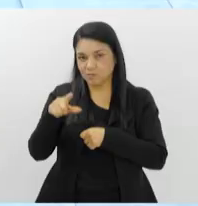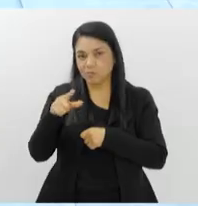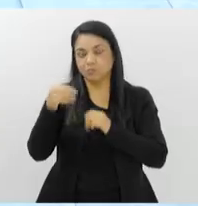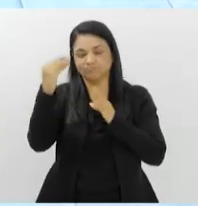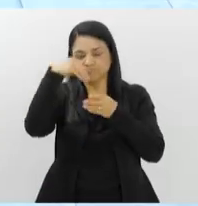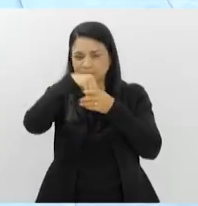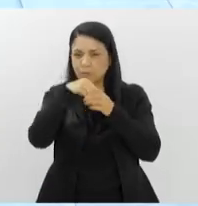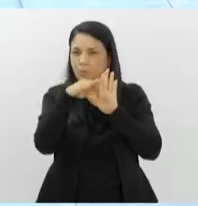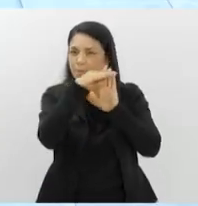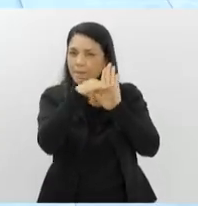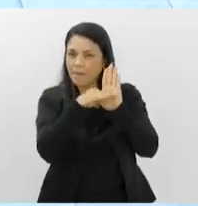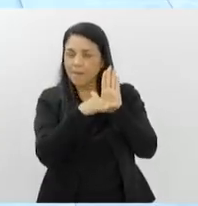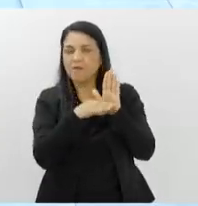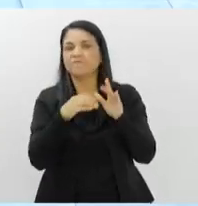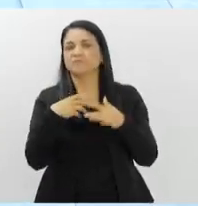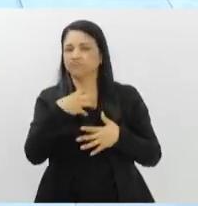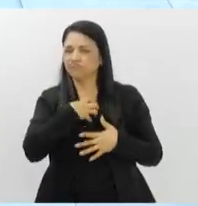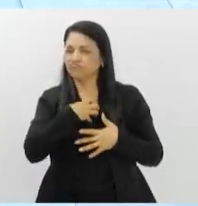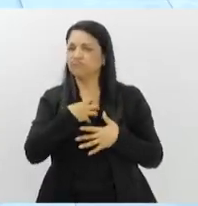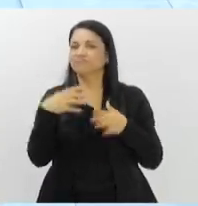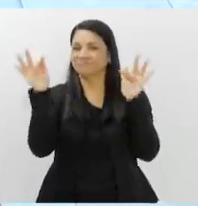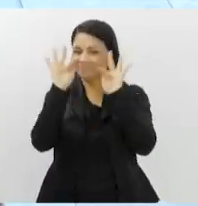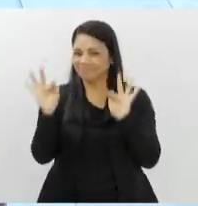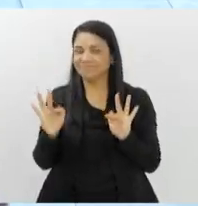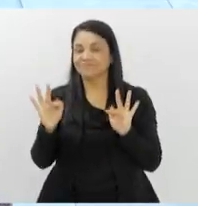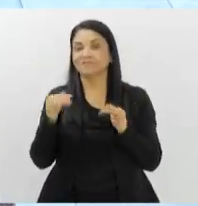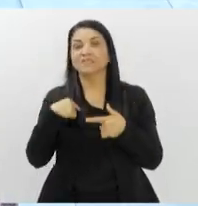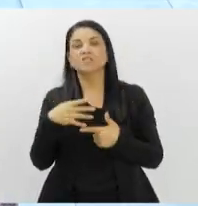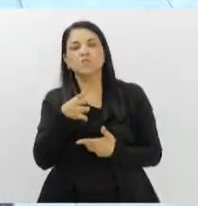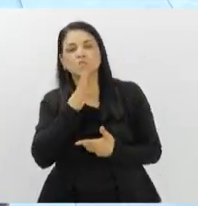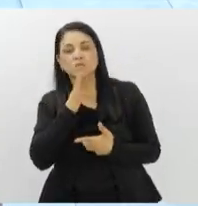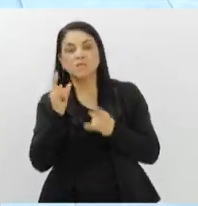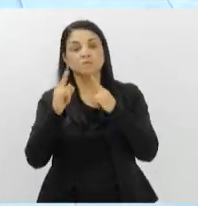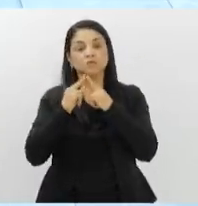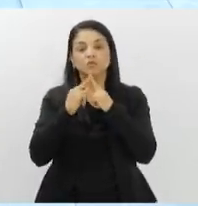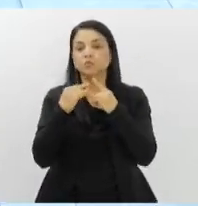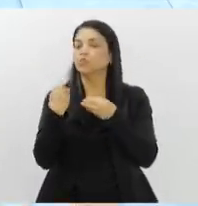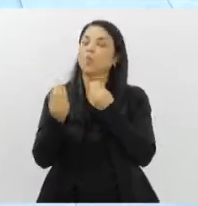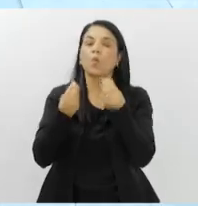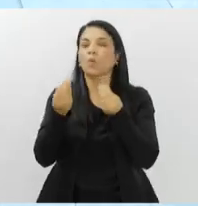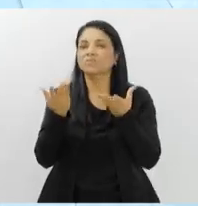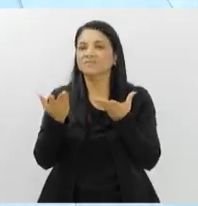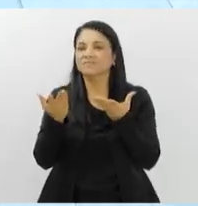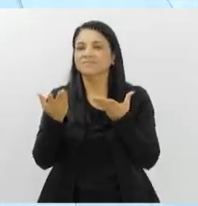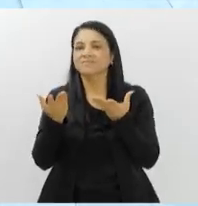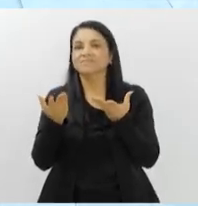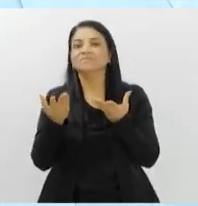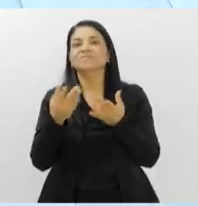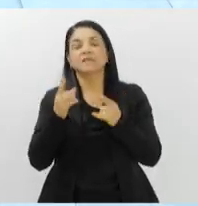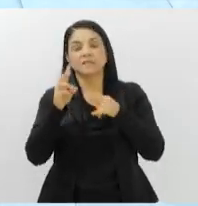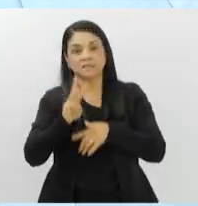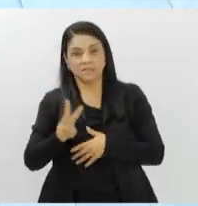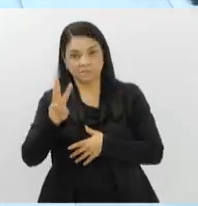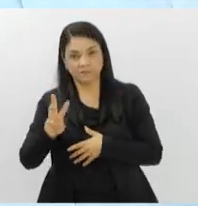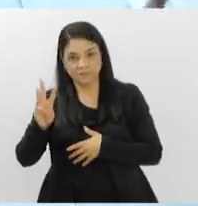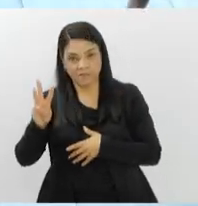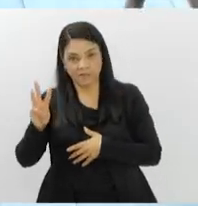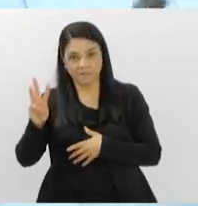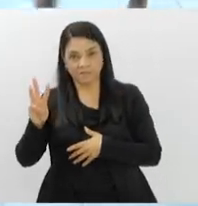vai ser um dia muito feliz para todos nós. Quem quiser conhecer mais sobre o Instituto, como é que faz? Então, tem o nosso site www